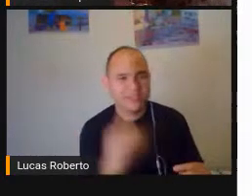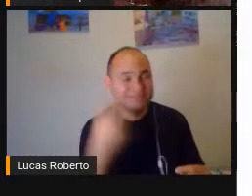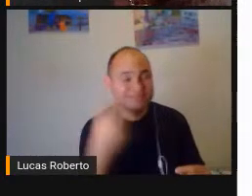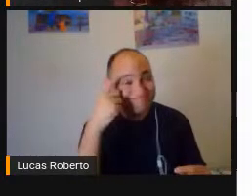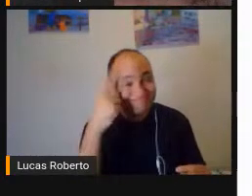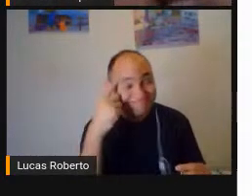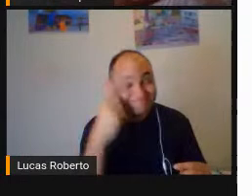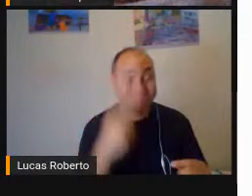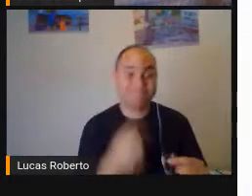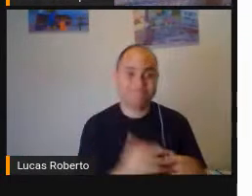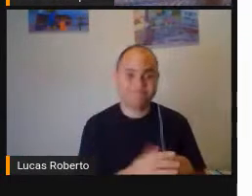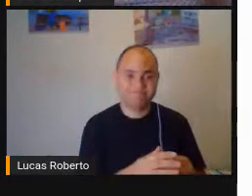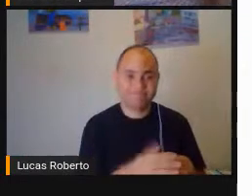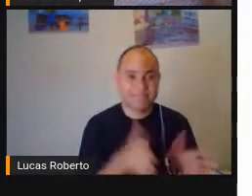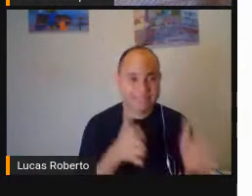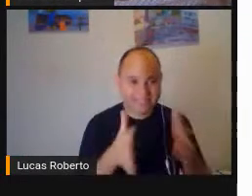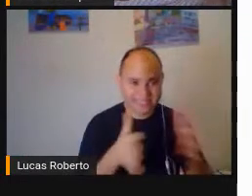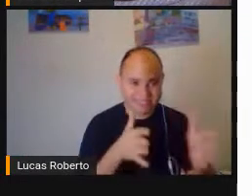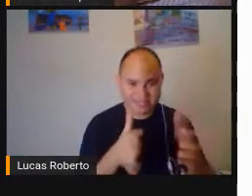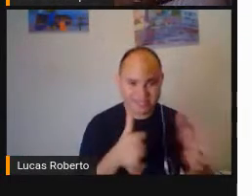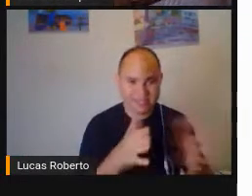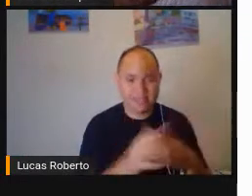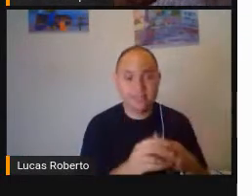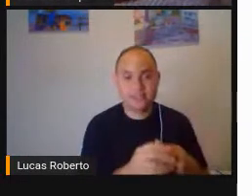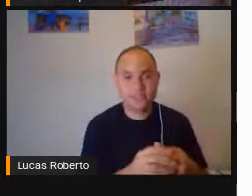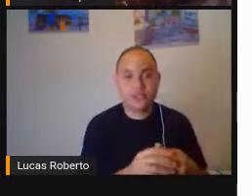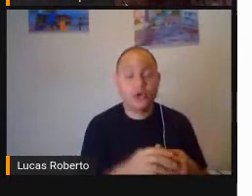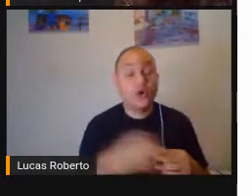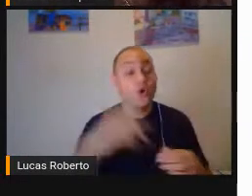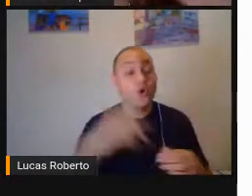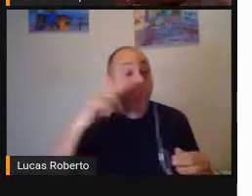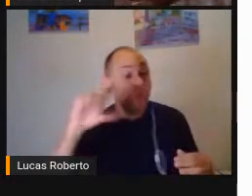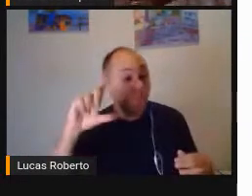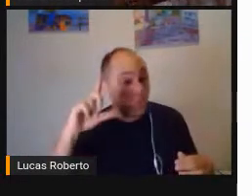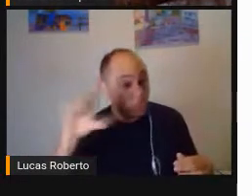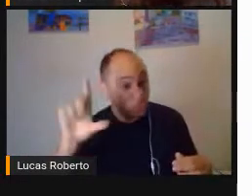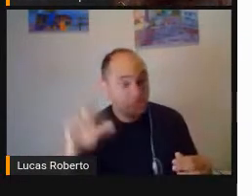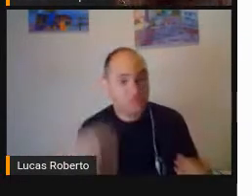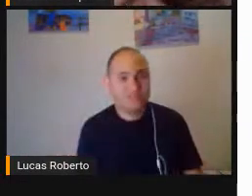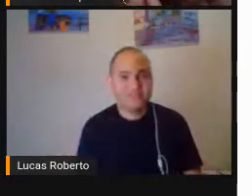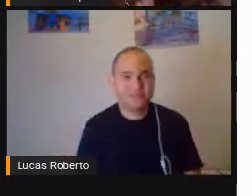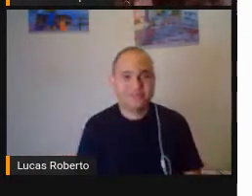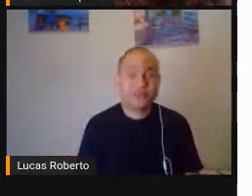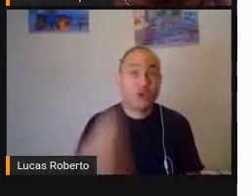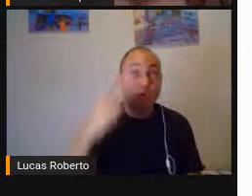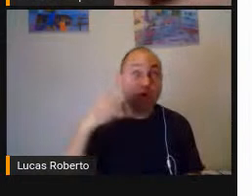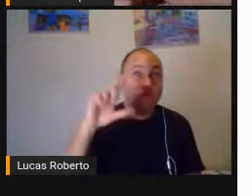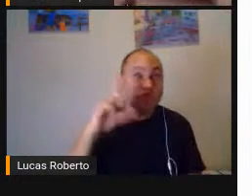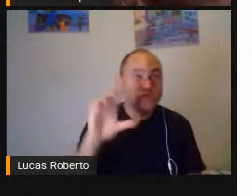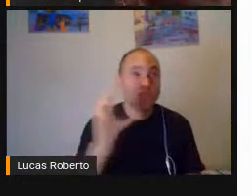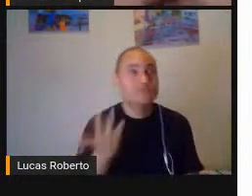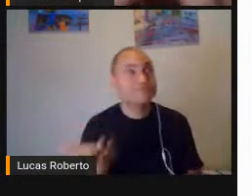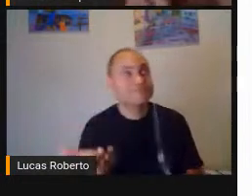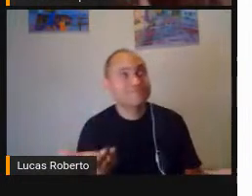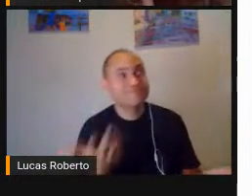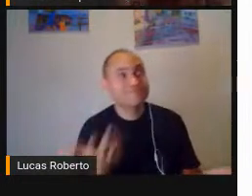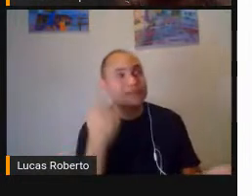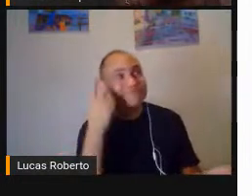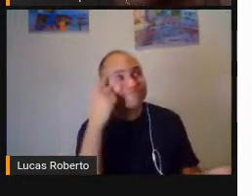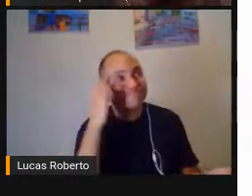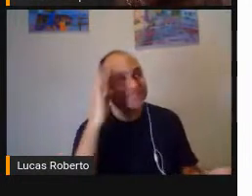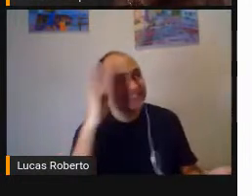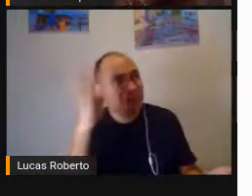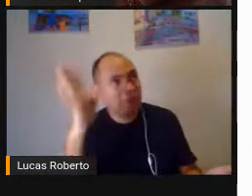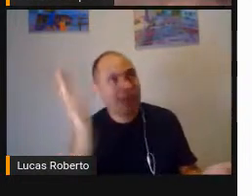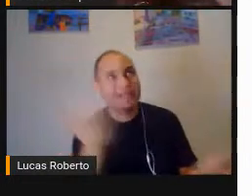Uma outra Dica Um outro Pensamento Um outro Possível Que a gente